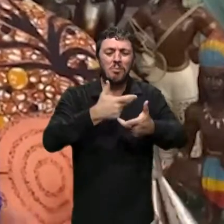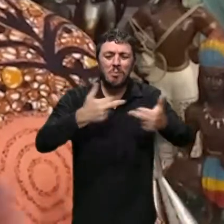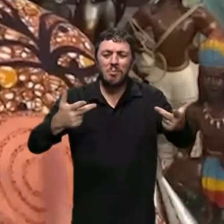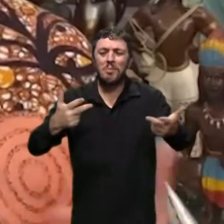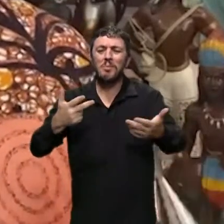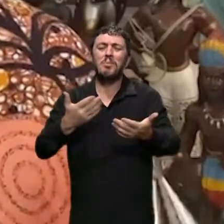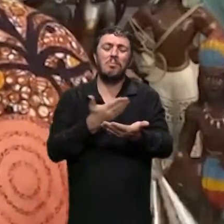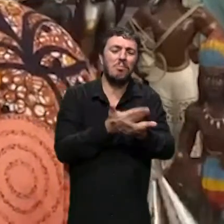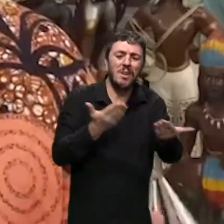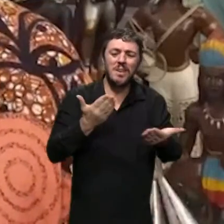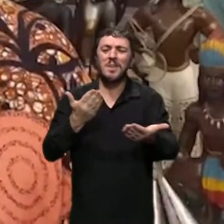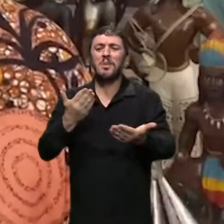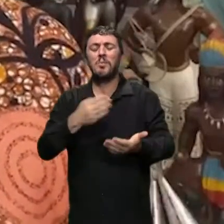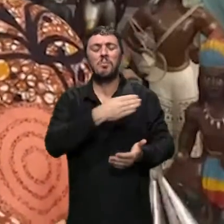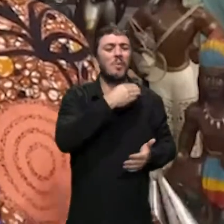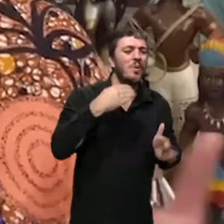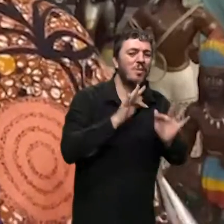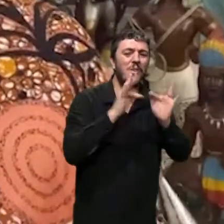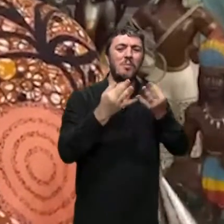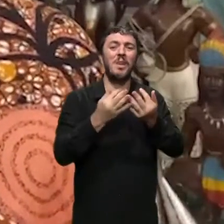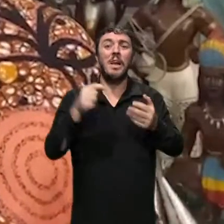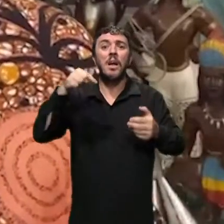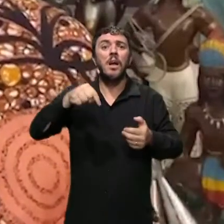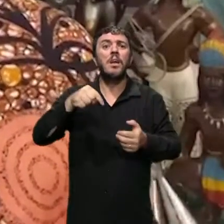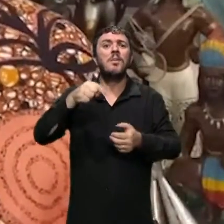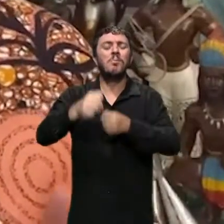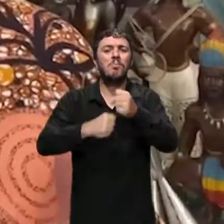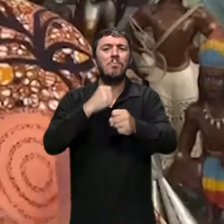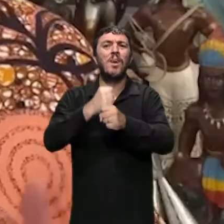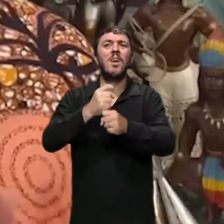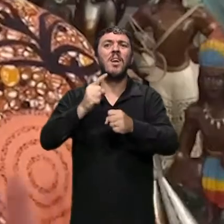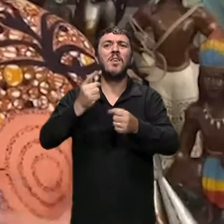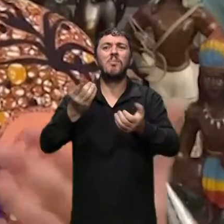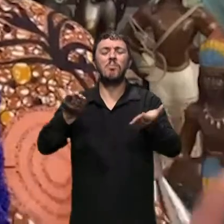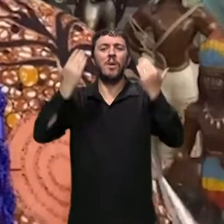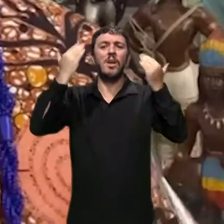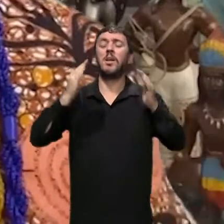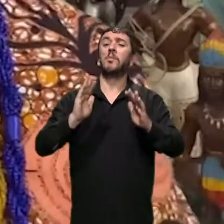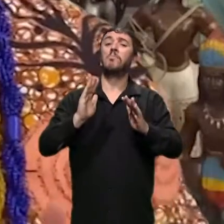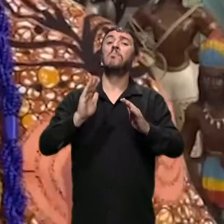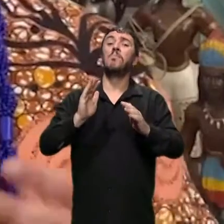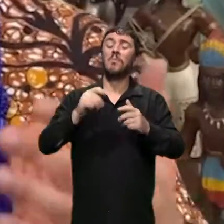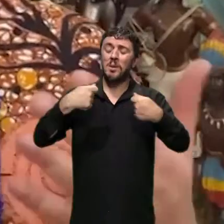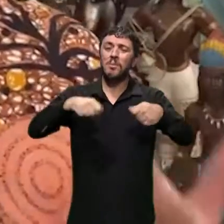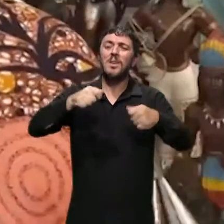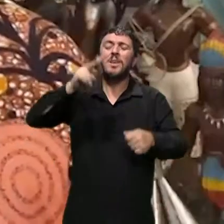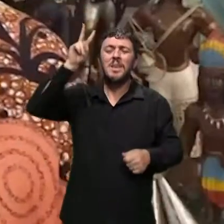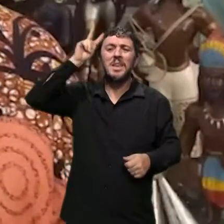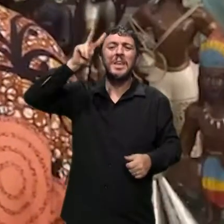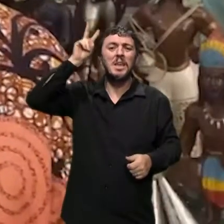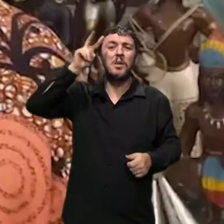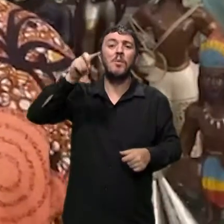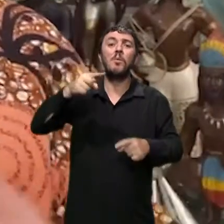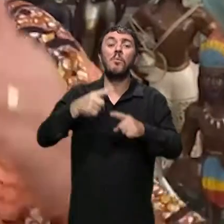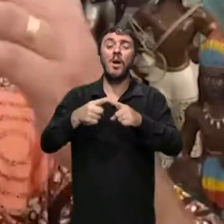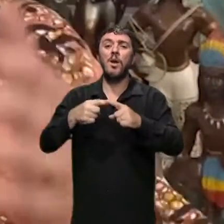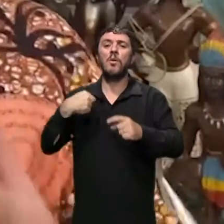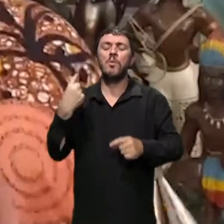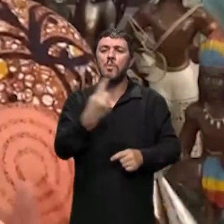um ano para se esquecer, né? Na verdade, não. Na verdade, é um ano para a gente lembrar, para a gente tirar como aprendizado, né?